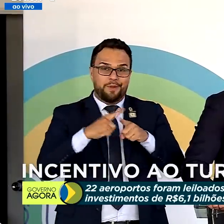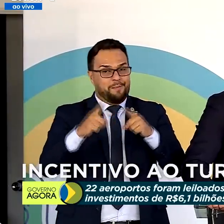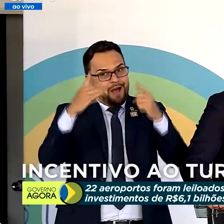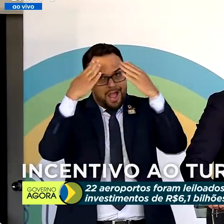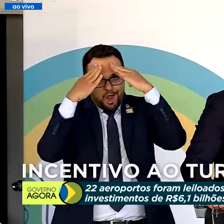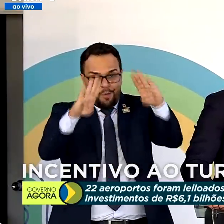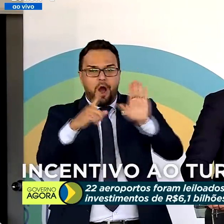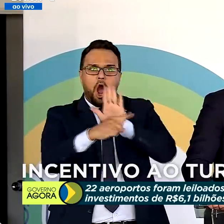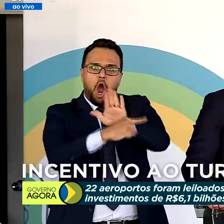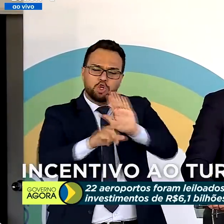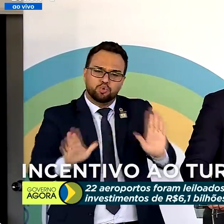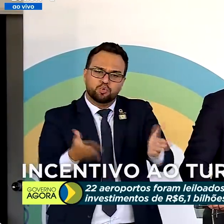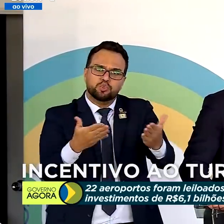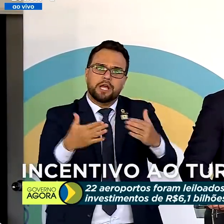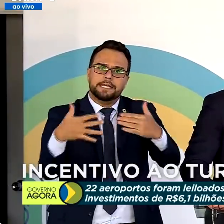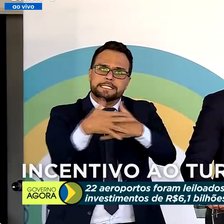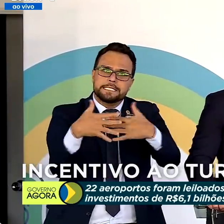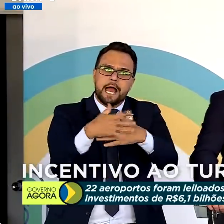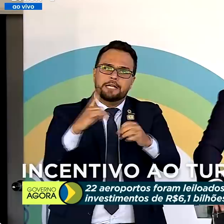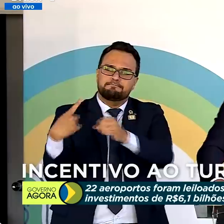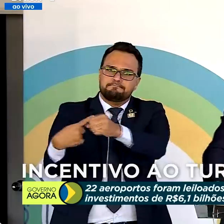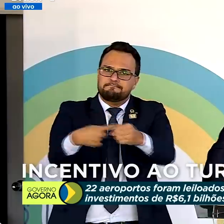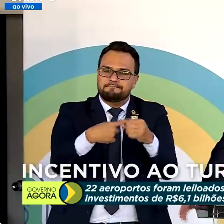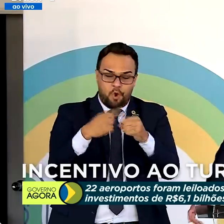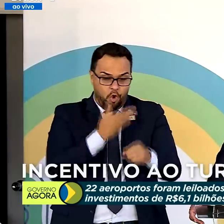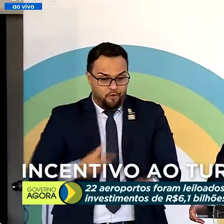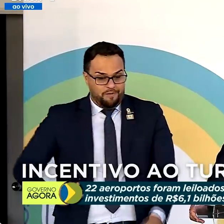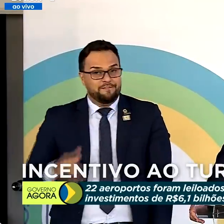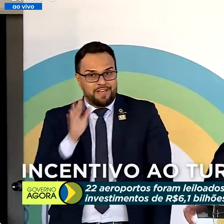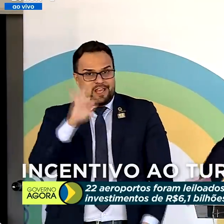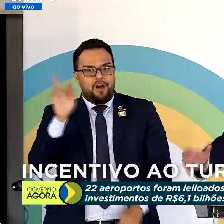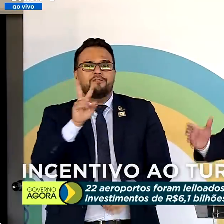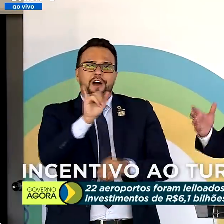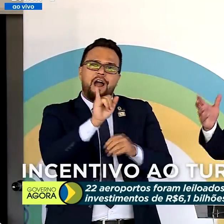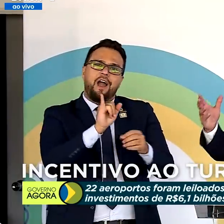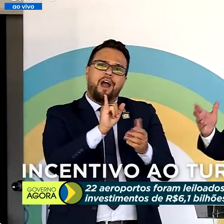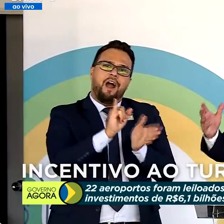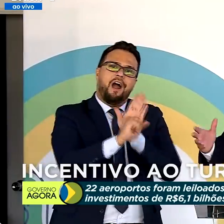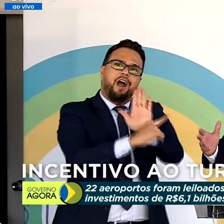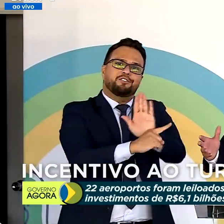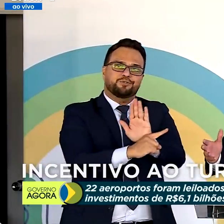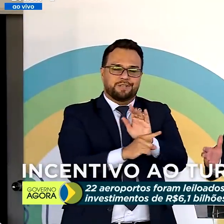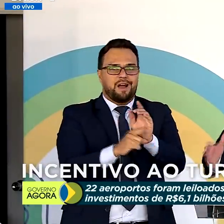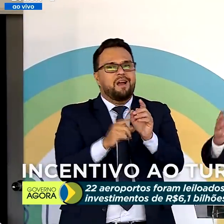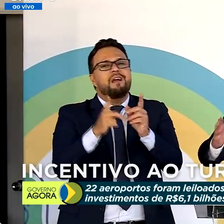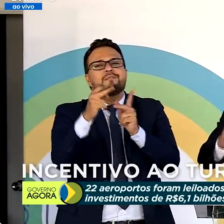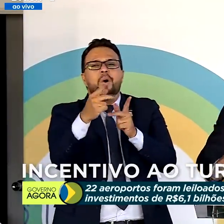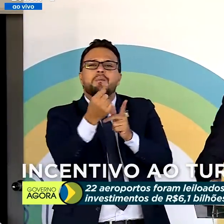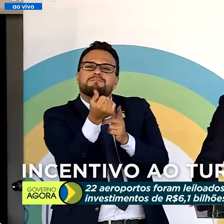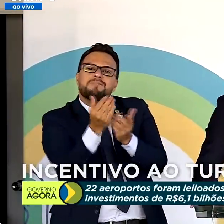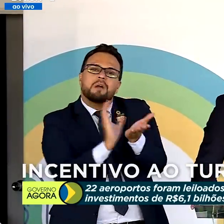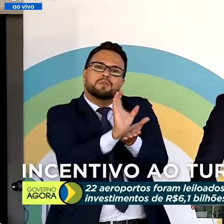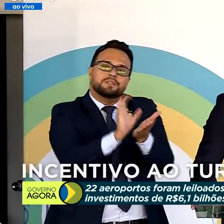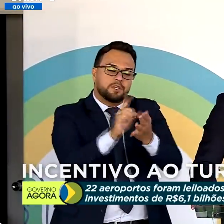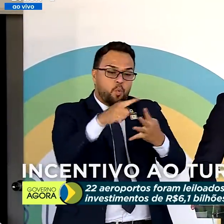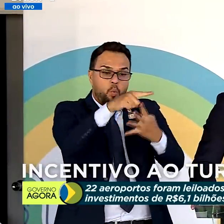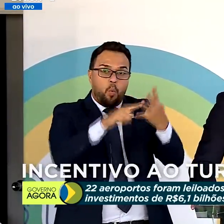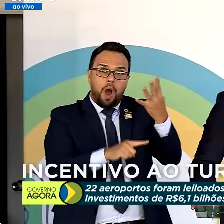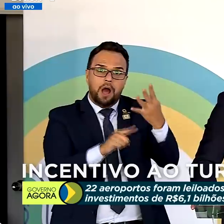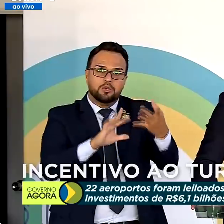a cidade, vamos ajudar o Estado do Paraná e o governo federal nos ajuda com esse patrocínio. Então foi uma construção a quatro mãos.